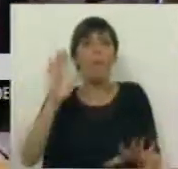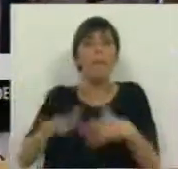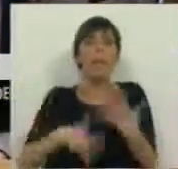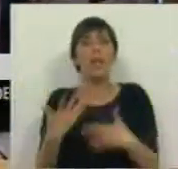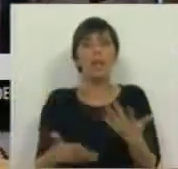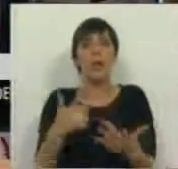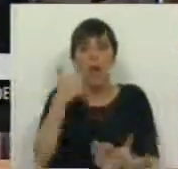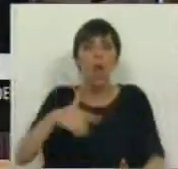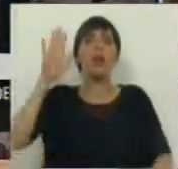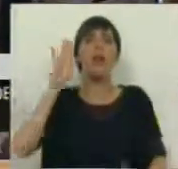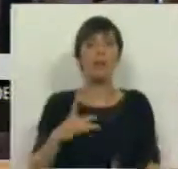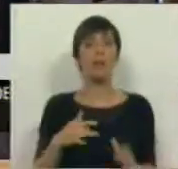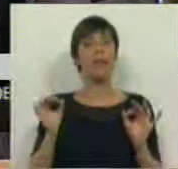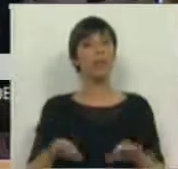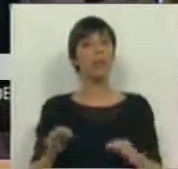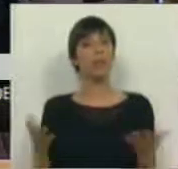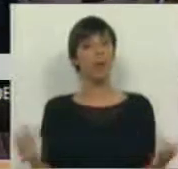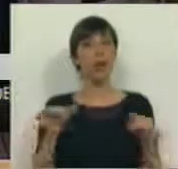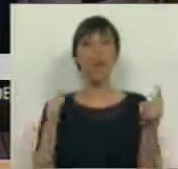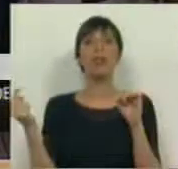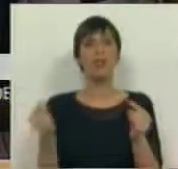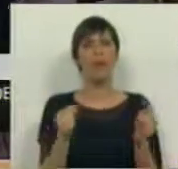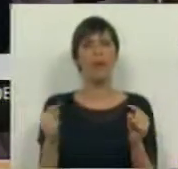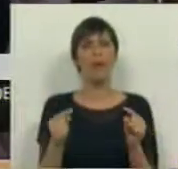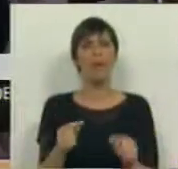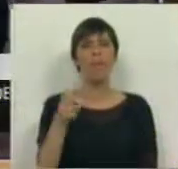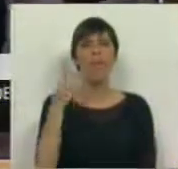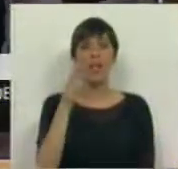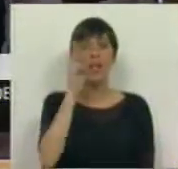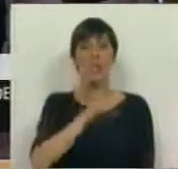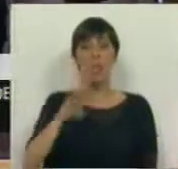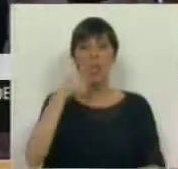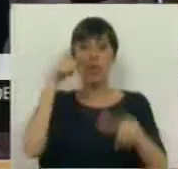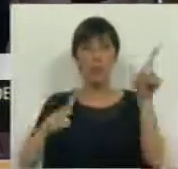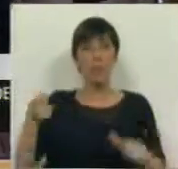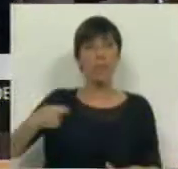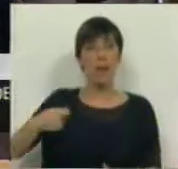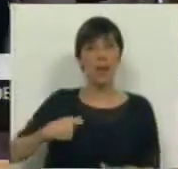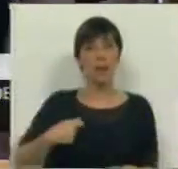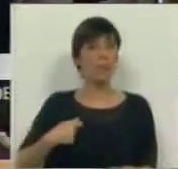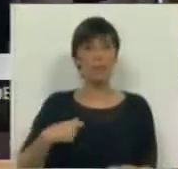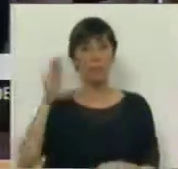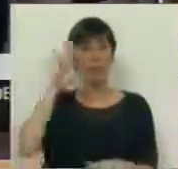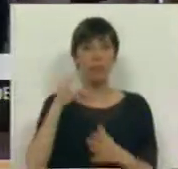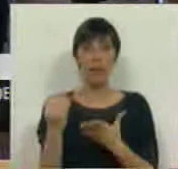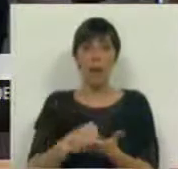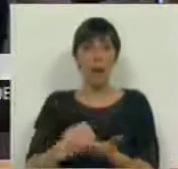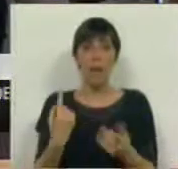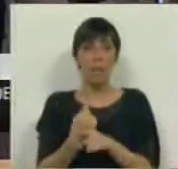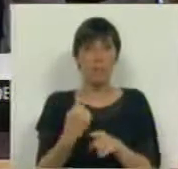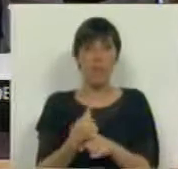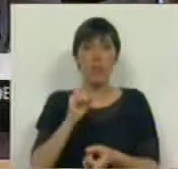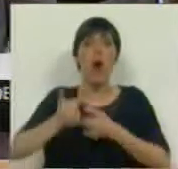depois do Logo-se-B, terminando este debate, os 3 milhões de pensionistas não ficaram a saber nada